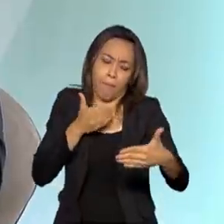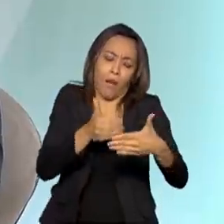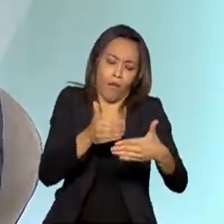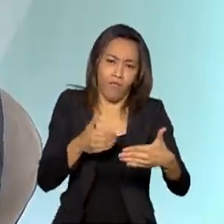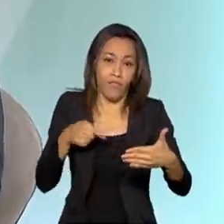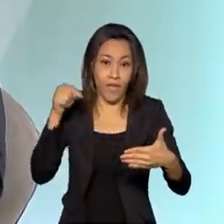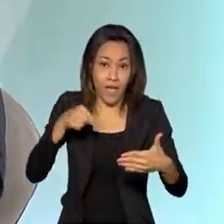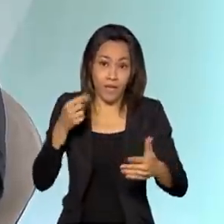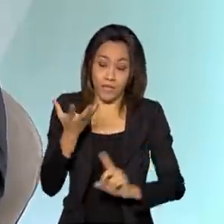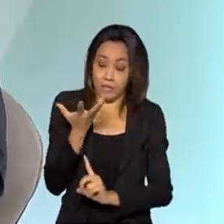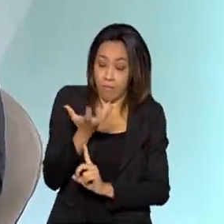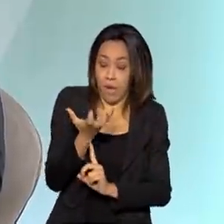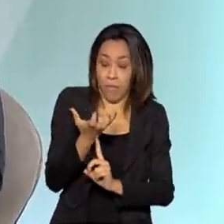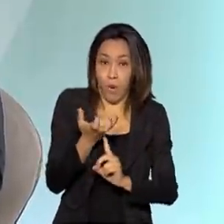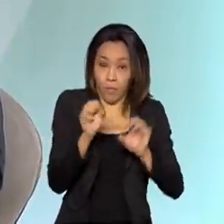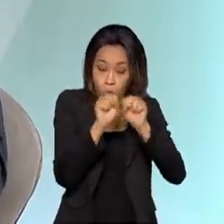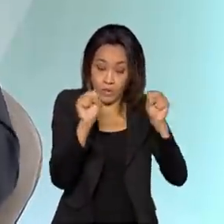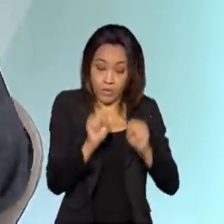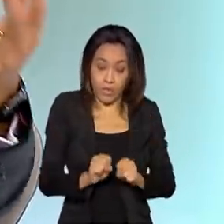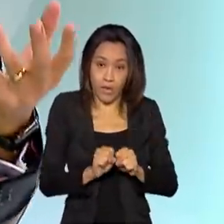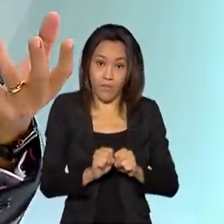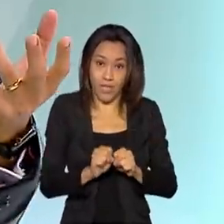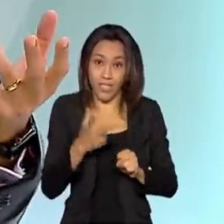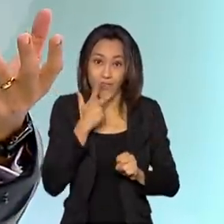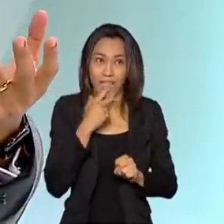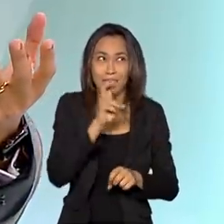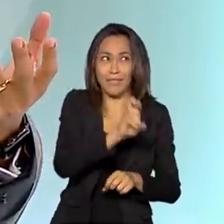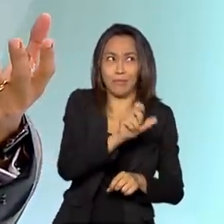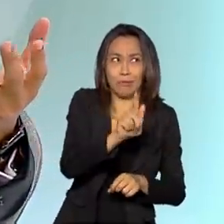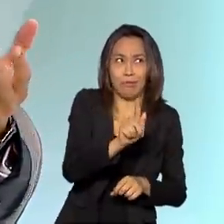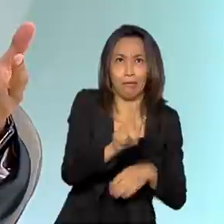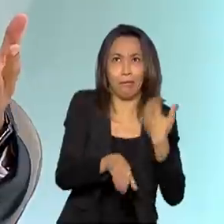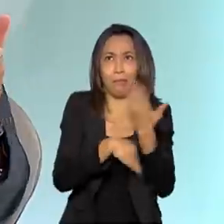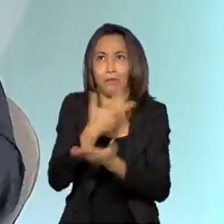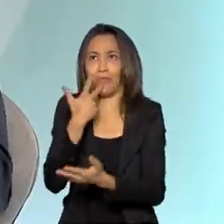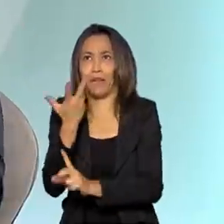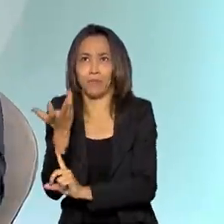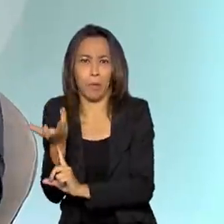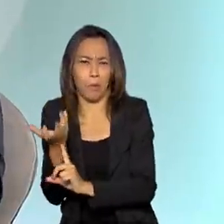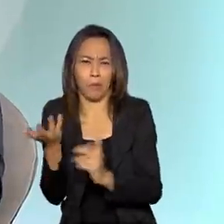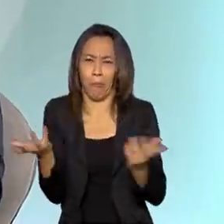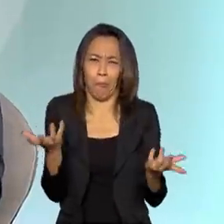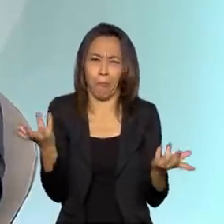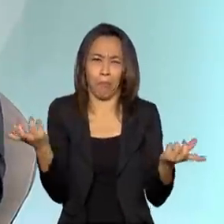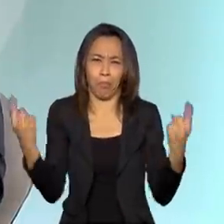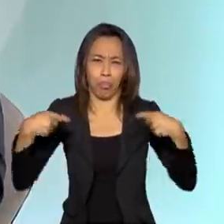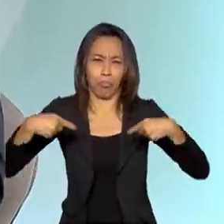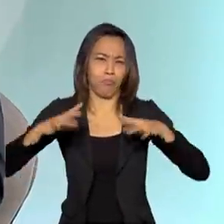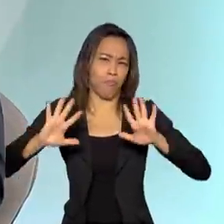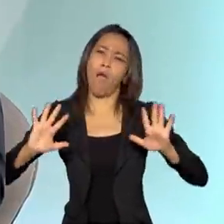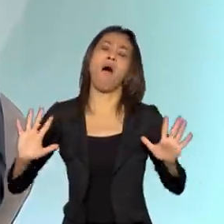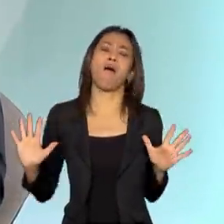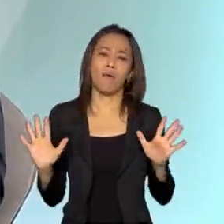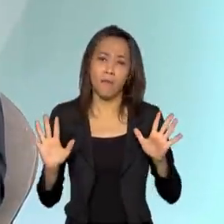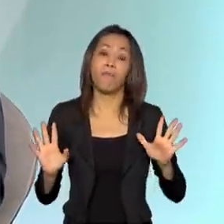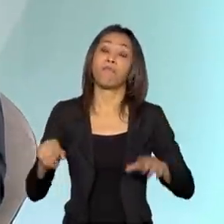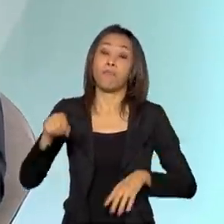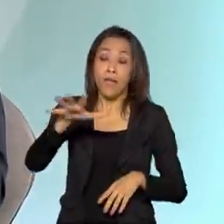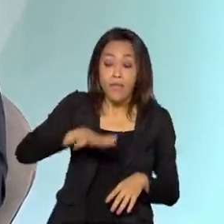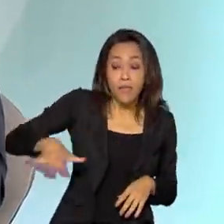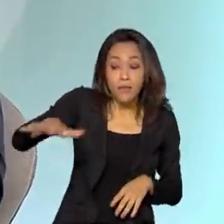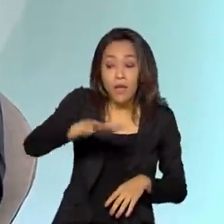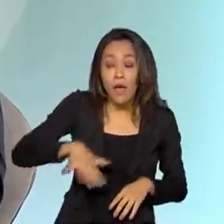esses sistemas das parabólicas, é engraçado, a gente está falando de 5G e de repente a está falando de parabólicas, mas não é paradoxal. Ocorre que é o seguinte, esse sistema das